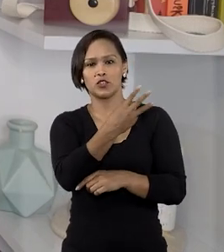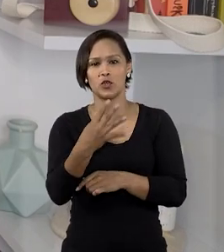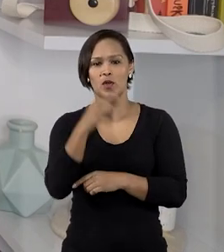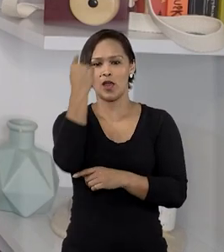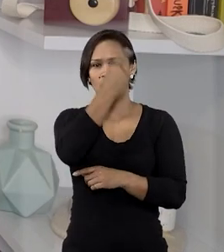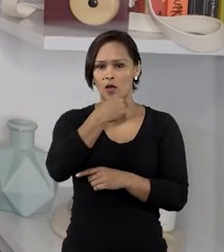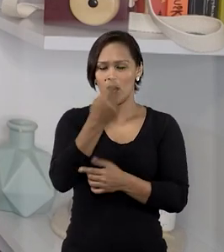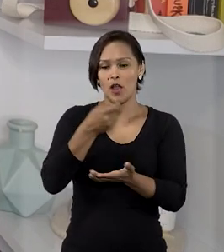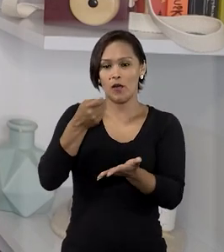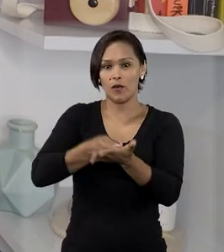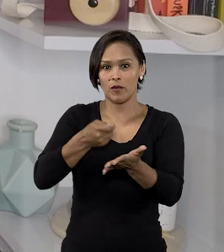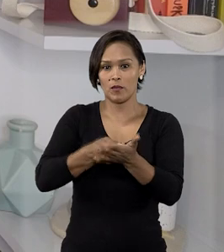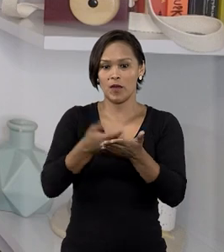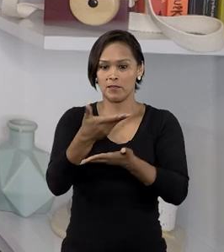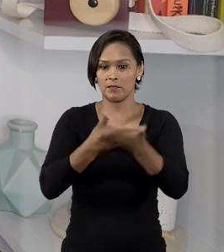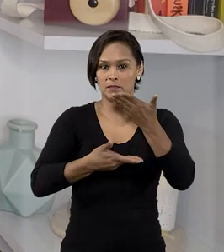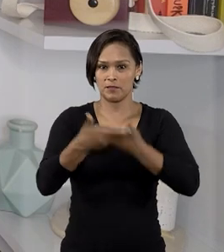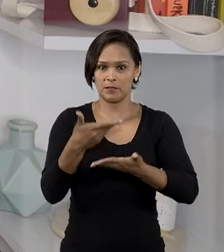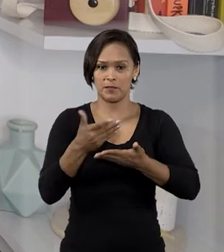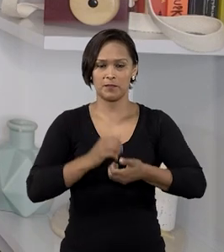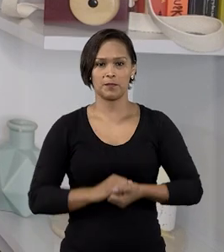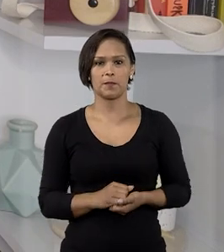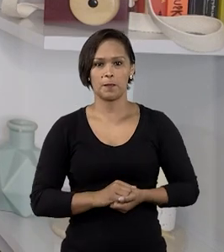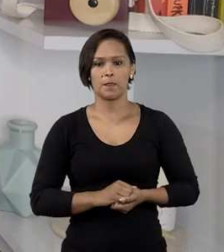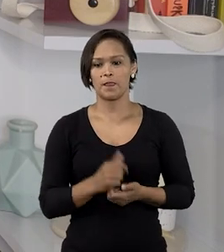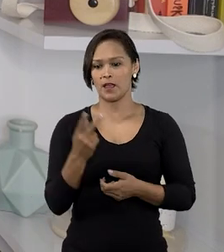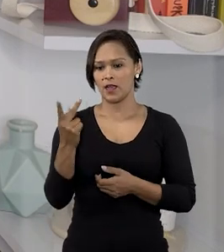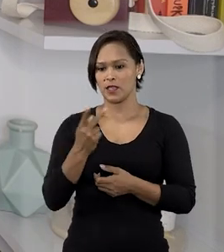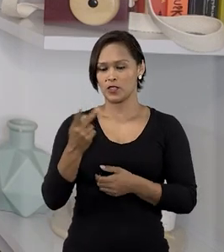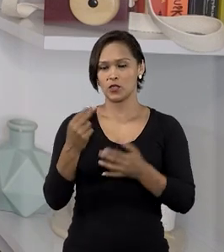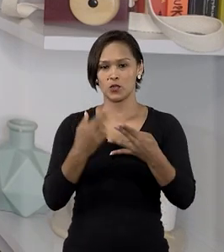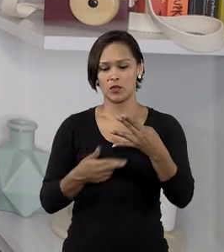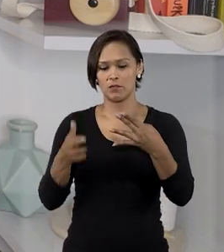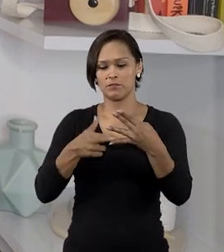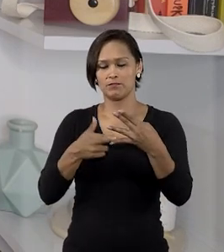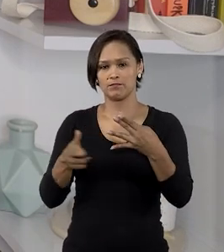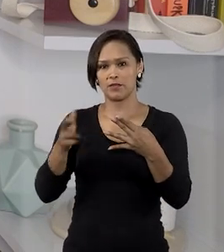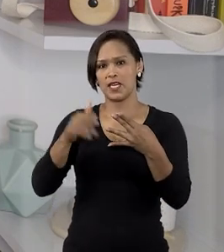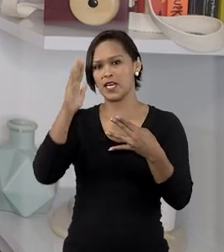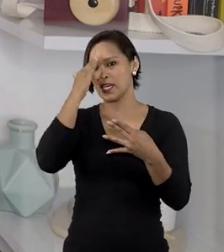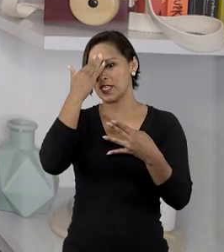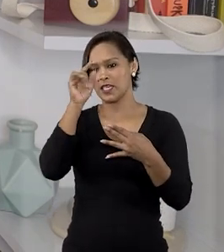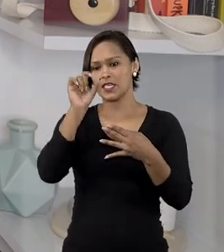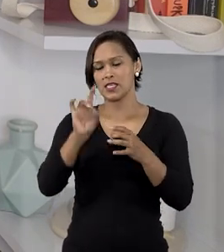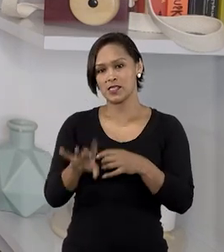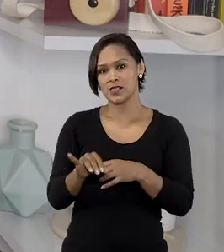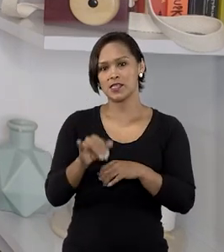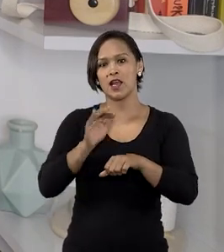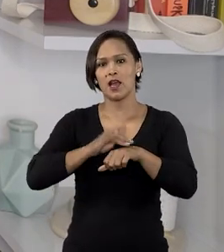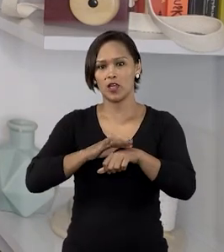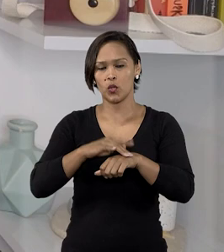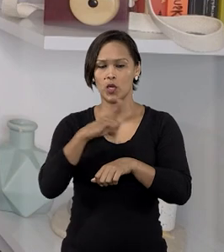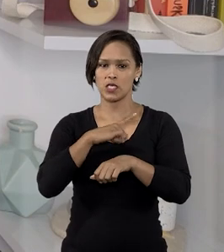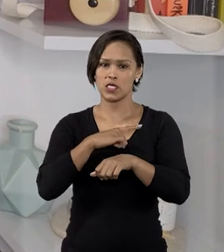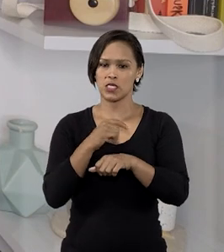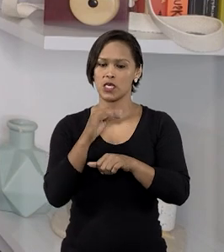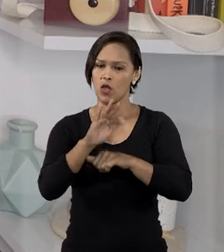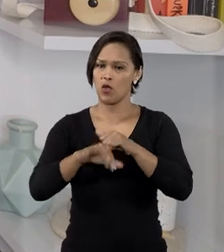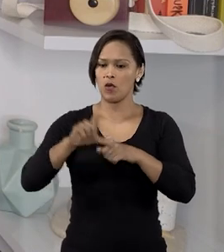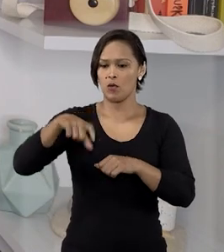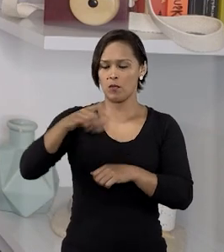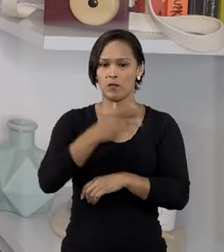cobrada coparticipação. As duas primeiras instâncias entenderam que se a doença é coberta pelo plano, a simples